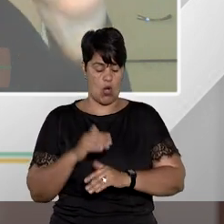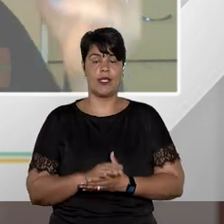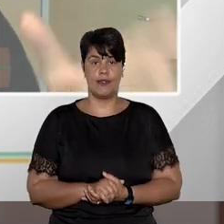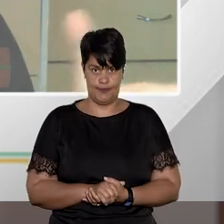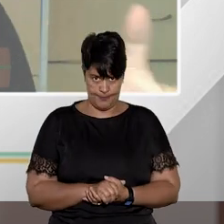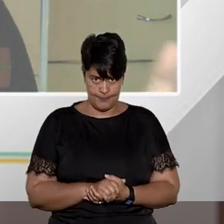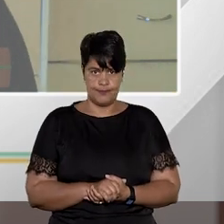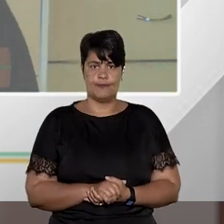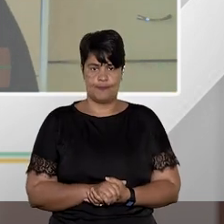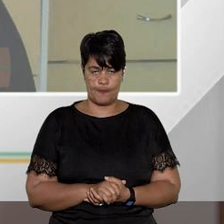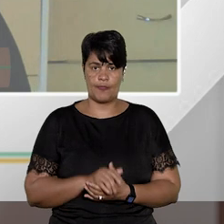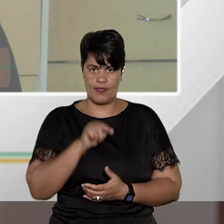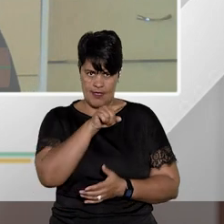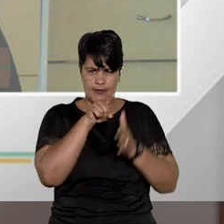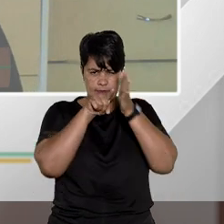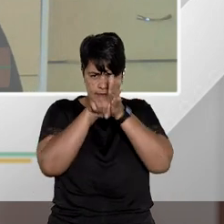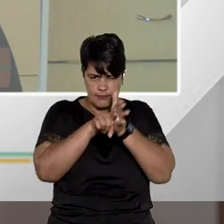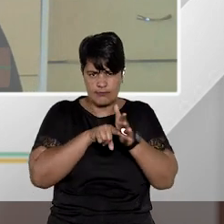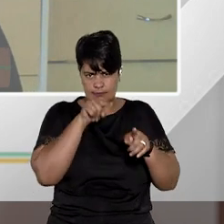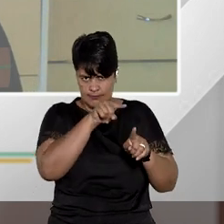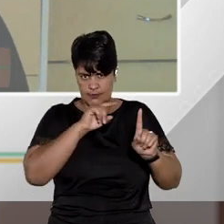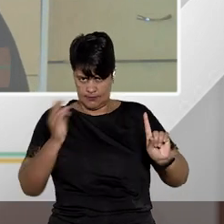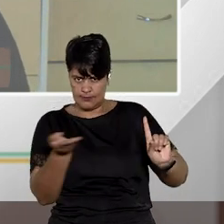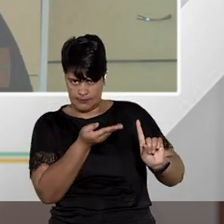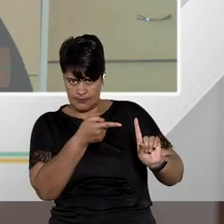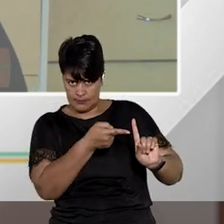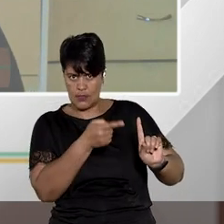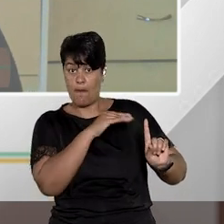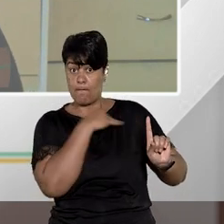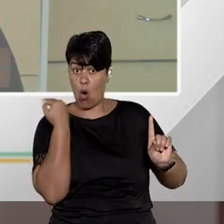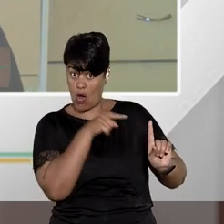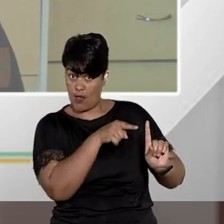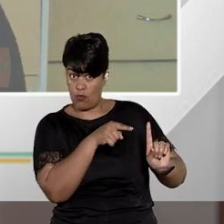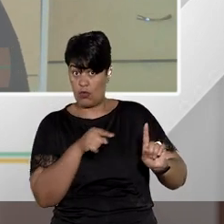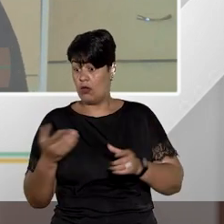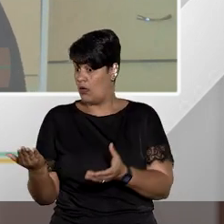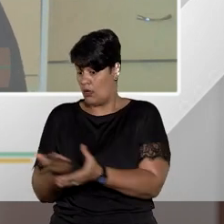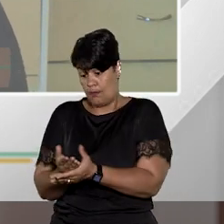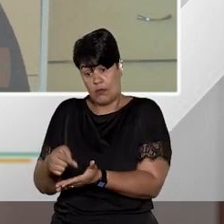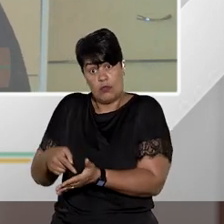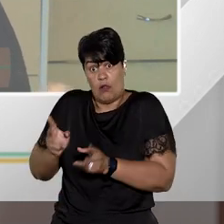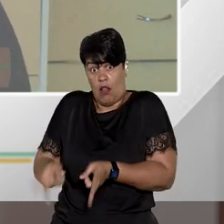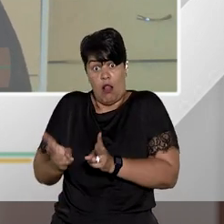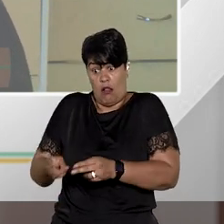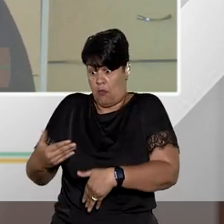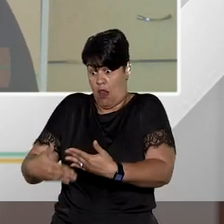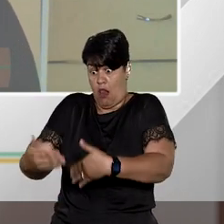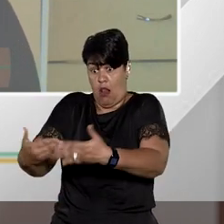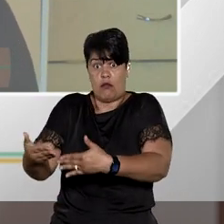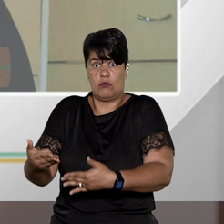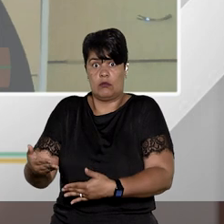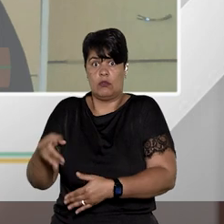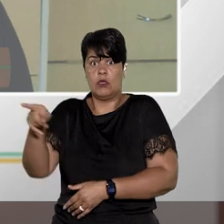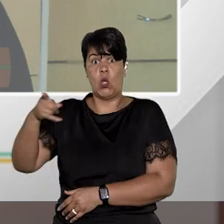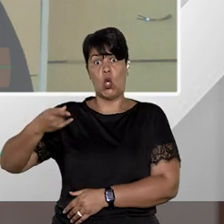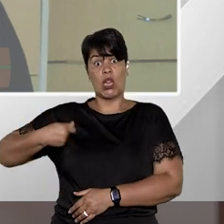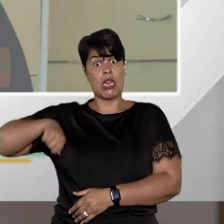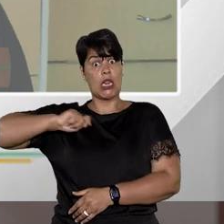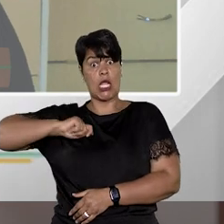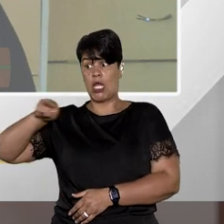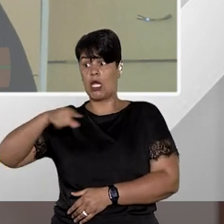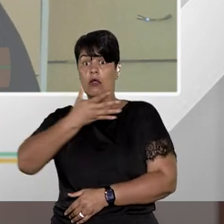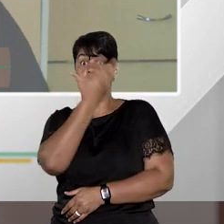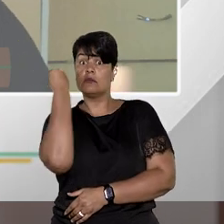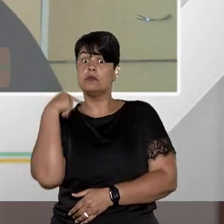o réu, entre aspas, o investigado, ele morreu e o inquérito continuou. O delegado de repente esqueceu, não sei, de